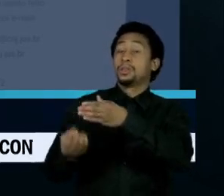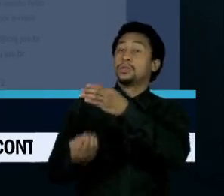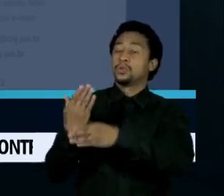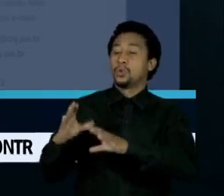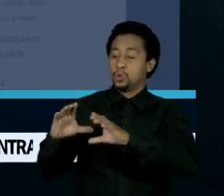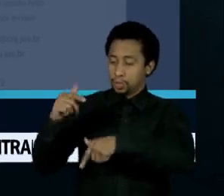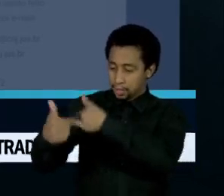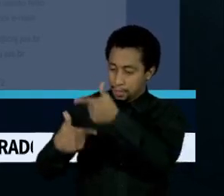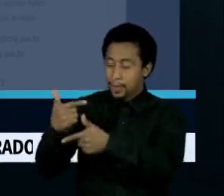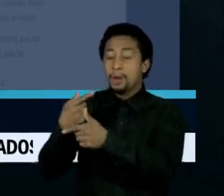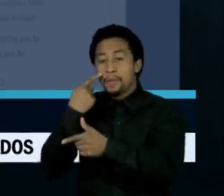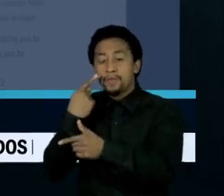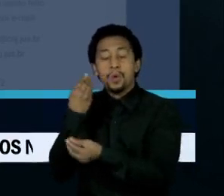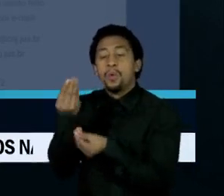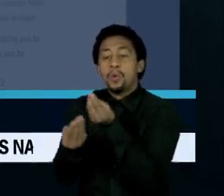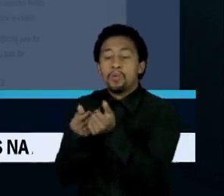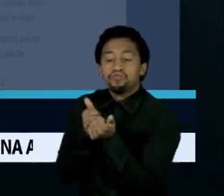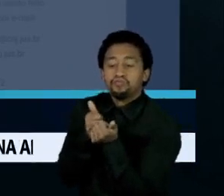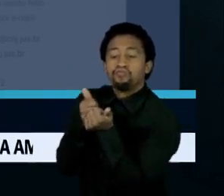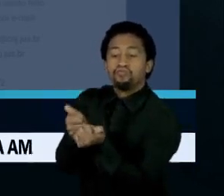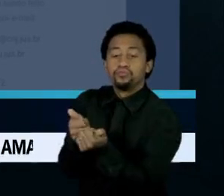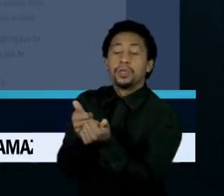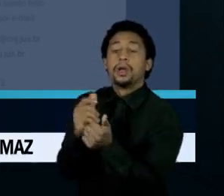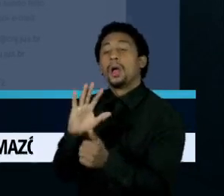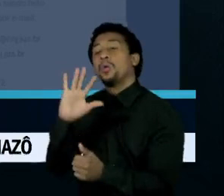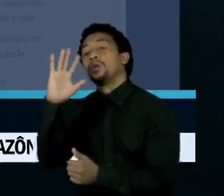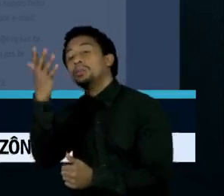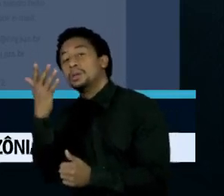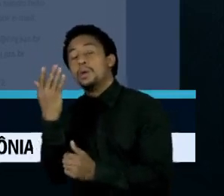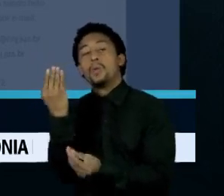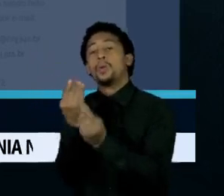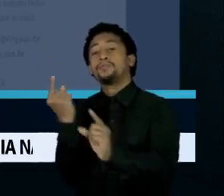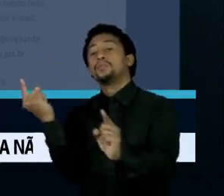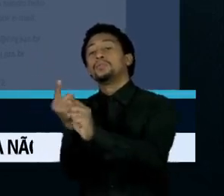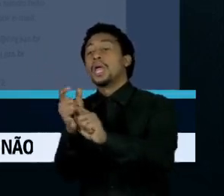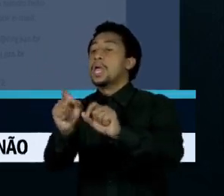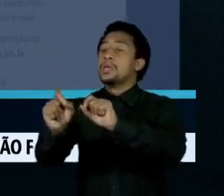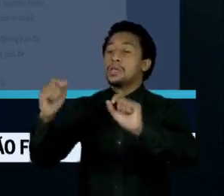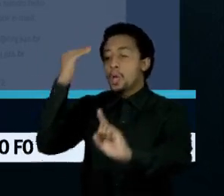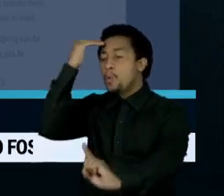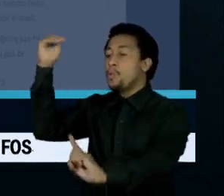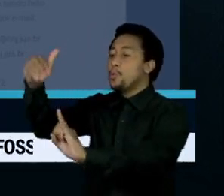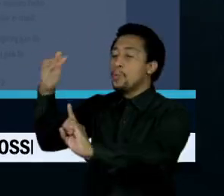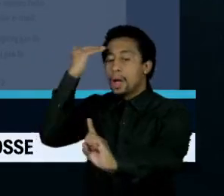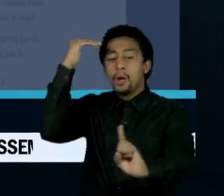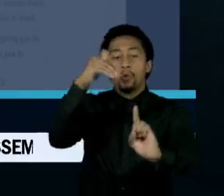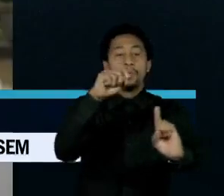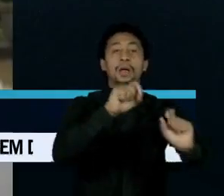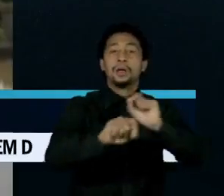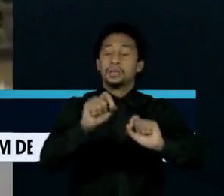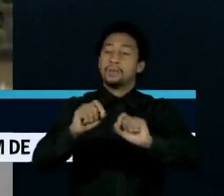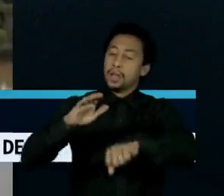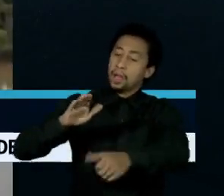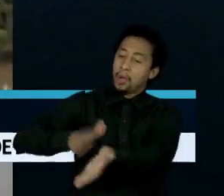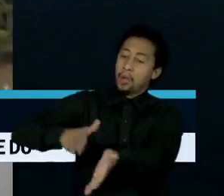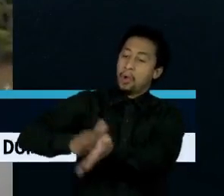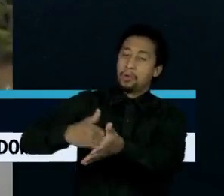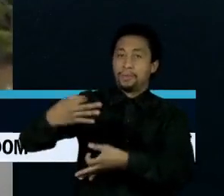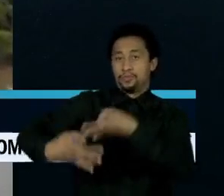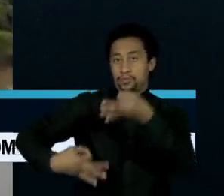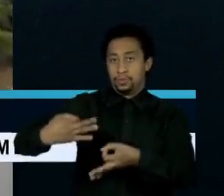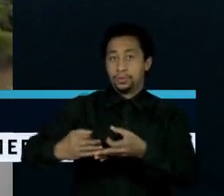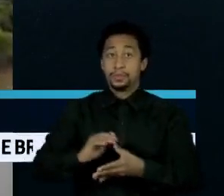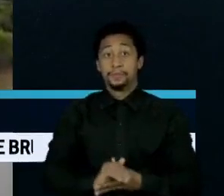acompanhar os desdobramentos e a efetiva punição dos eventuais culpados para garantir a prestação da justiça. Pelas redes